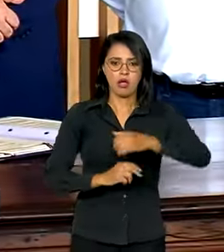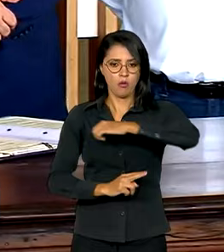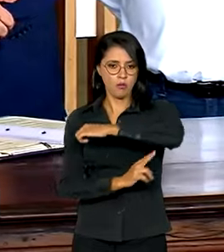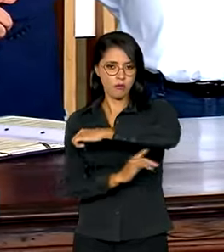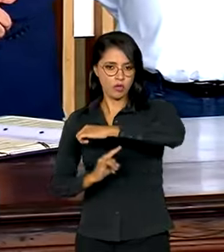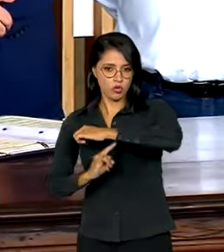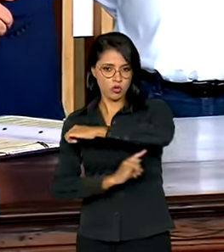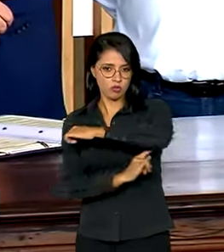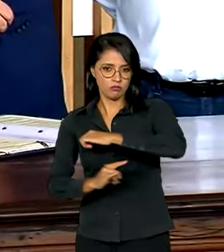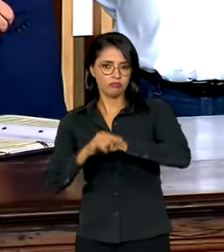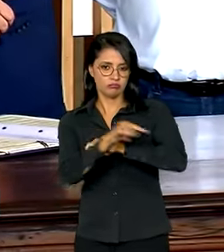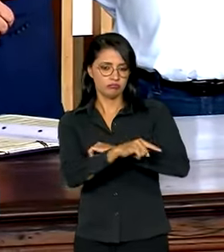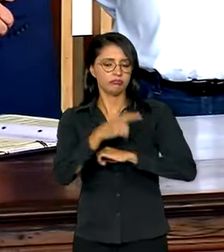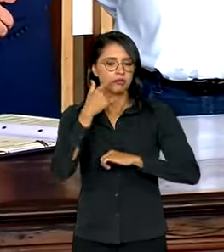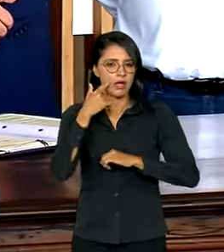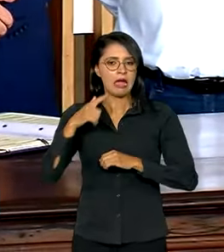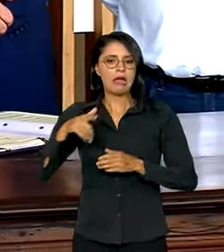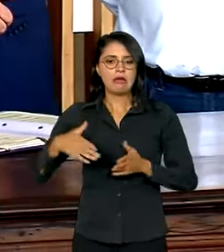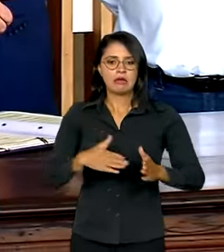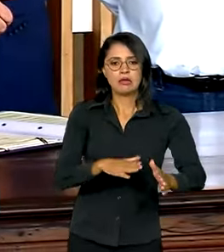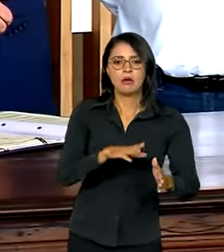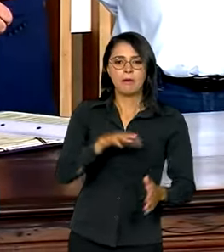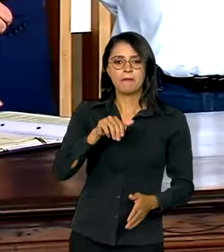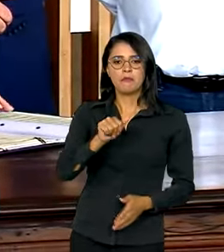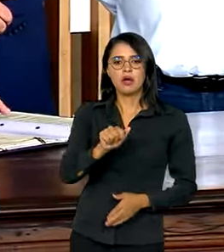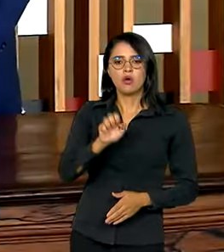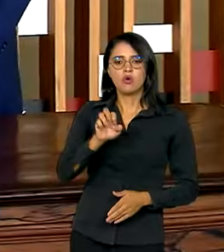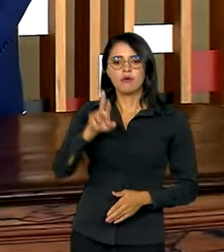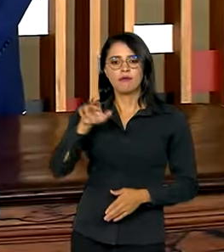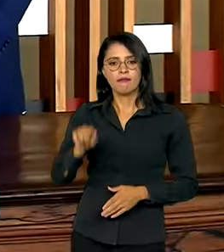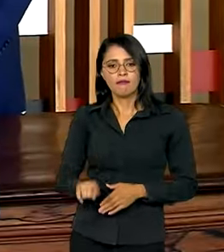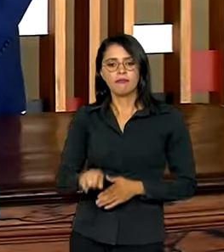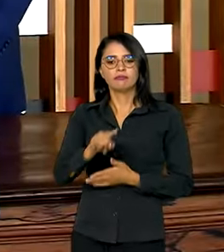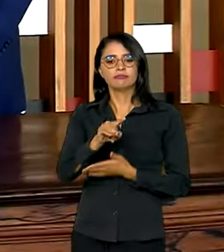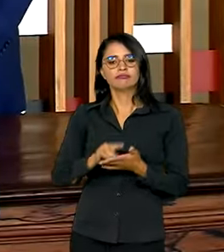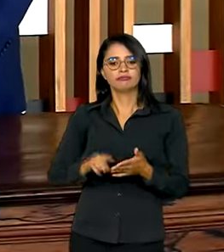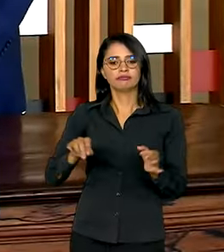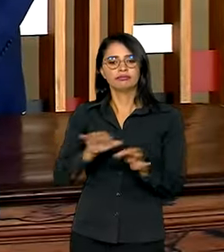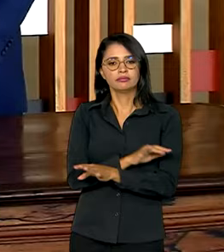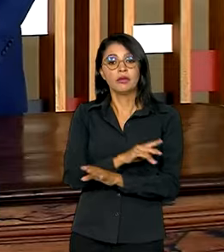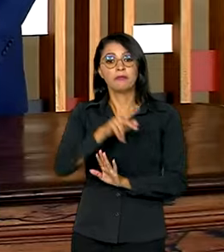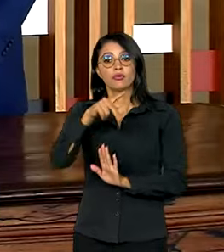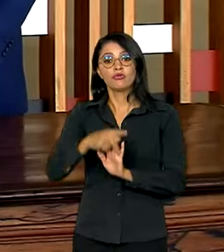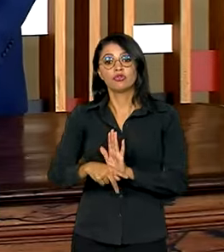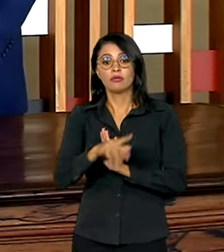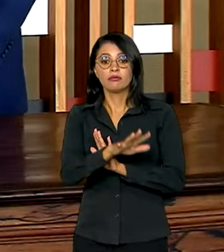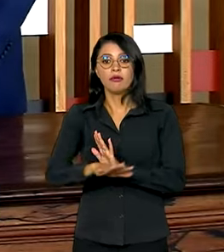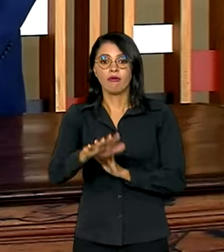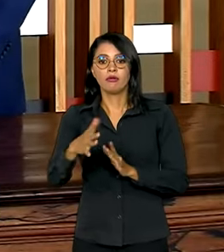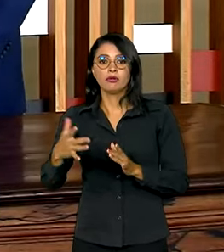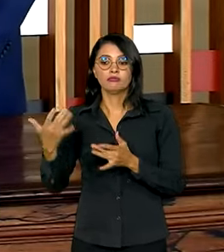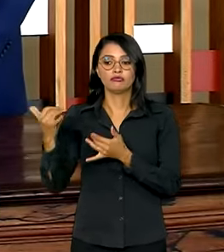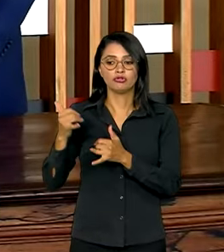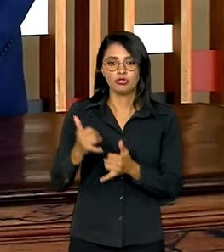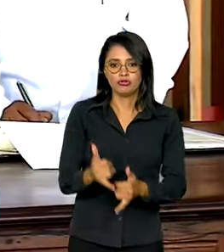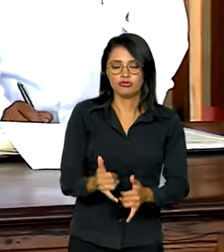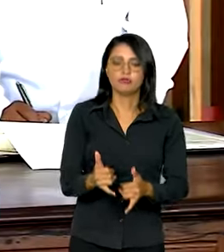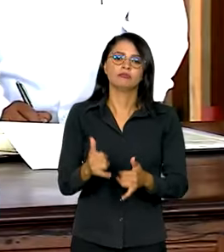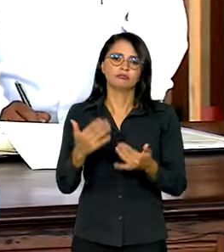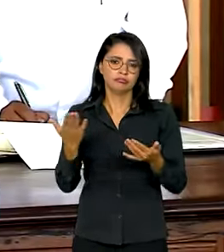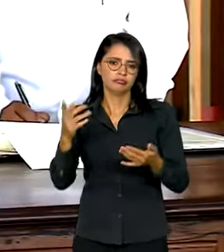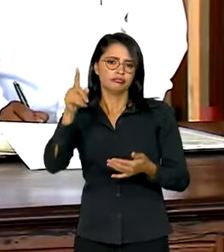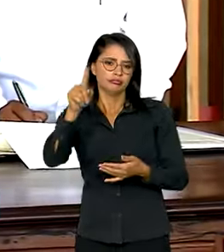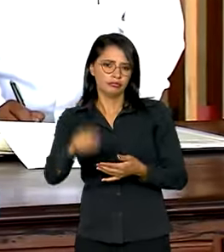reconhecimento recíproco das carteiras de habilitação e projetos na área de integração energética. Afinal,